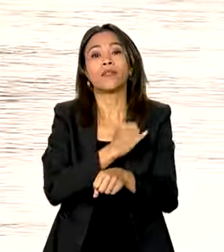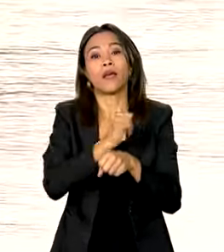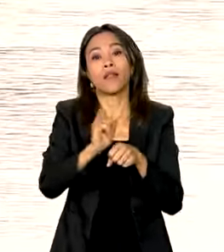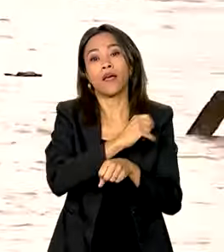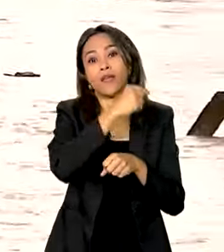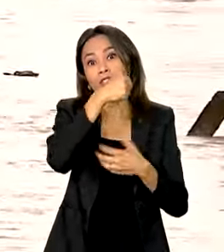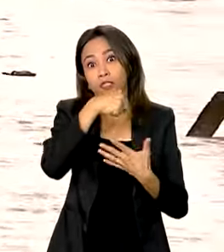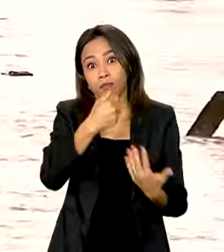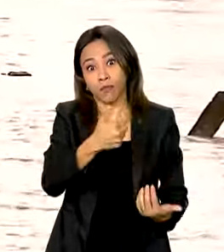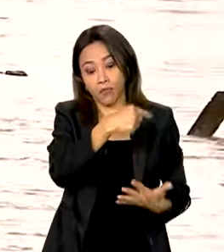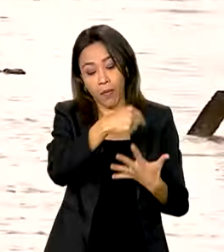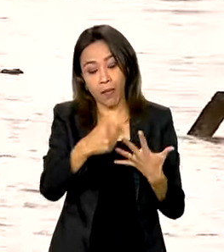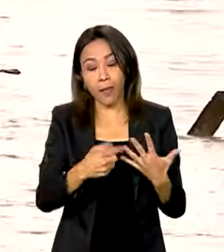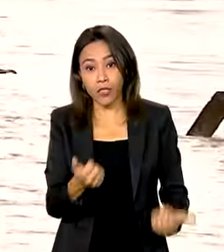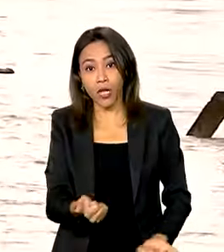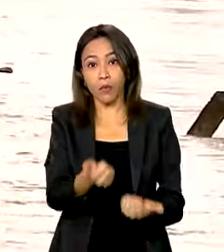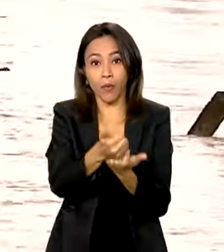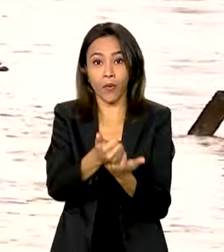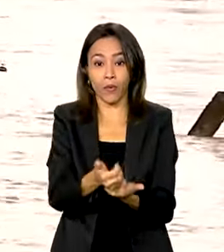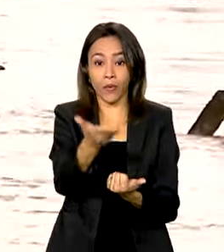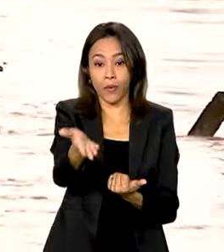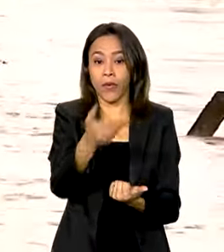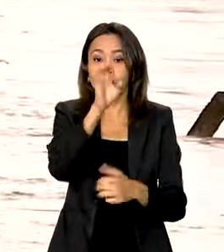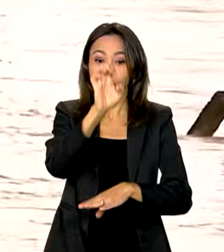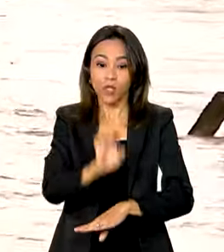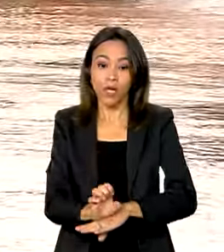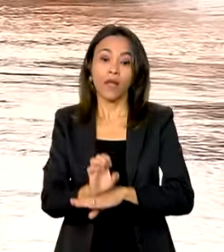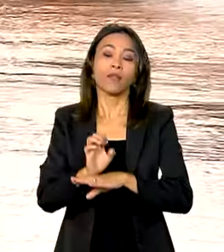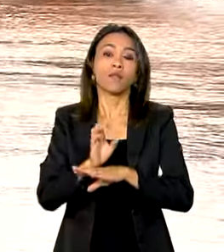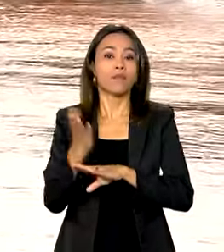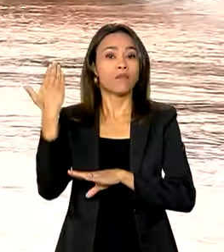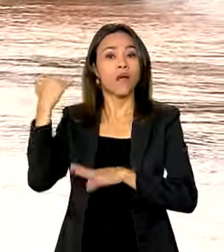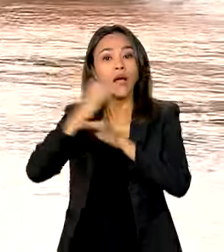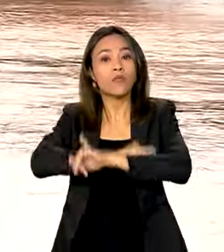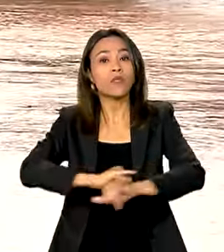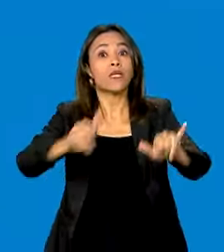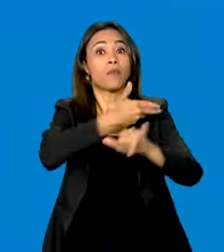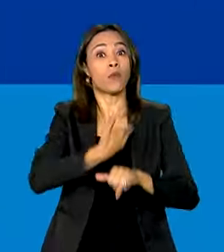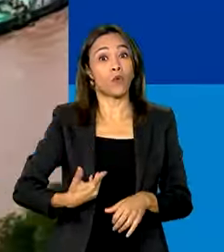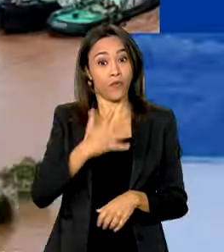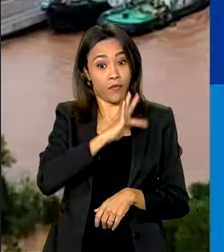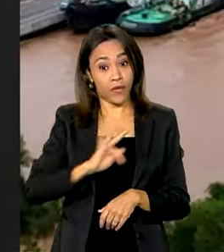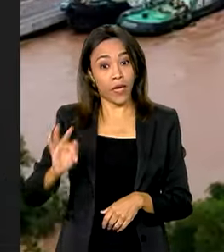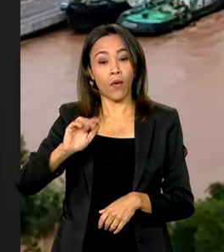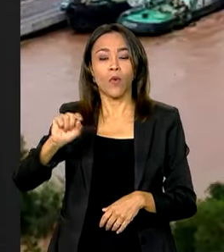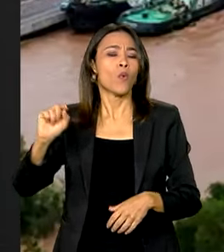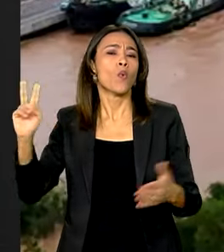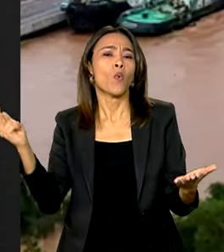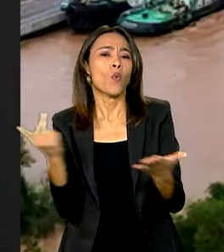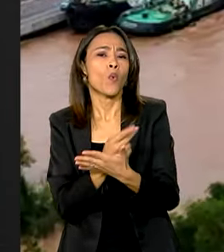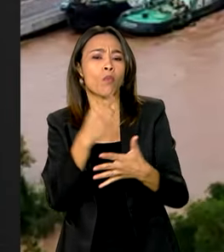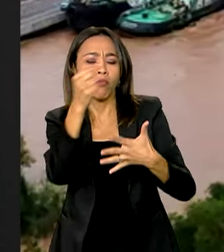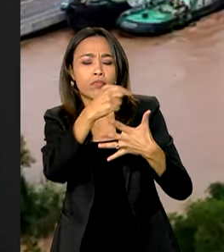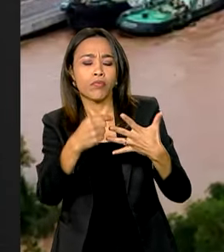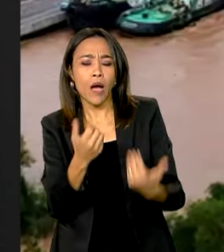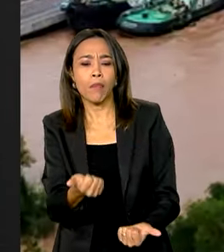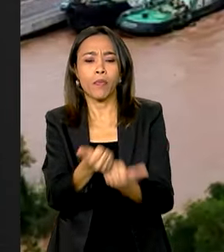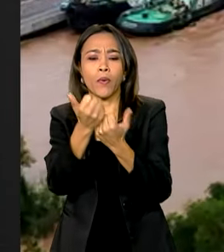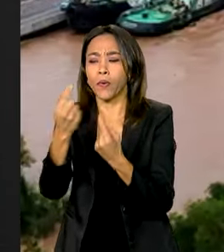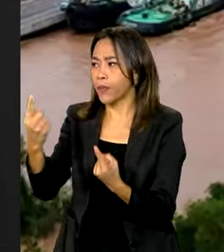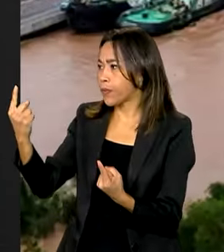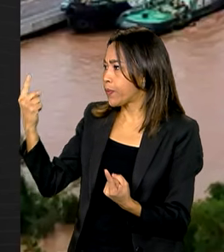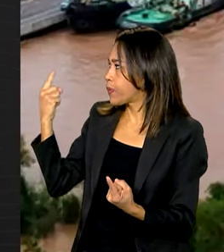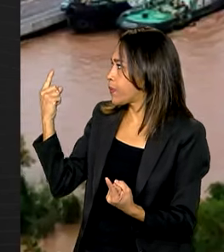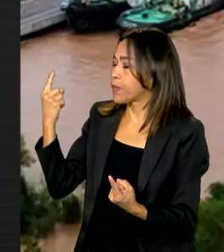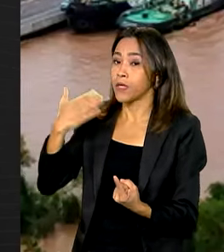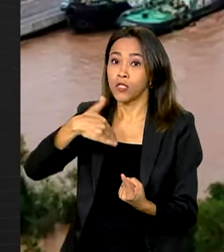apoio ao Estado, anunciadas pelo governo federal desde o início da crise climática. Entre as medidas estão o apoio financeiro de mais